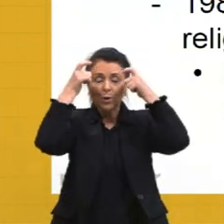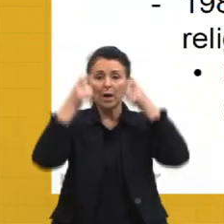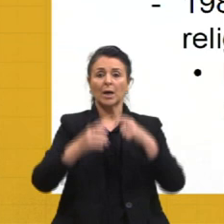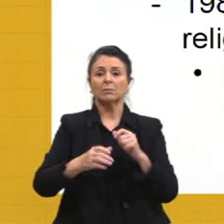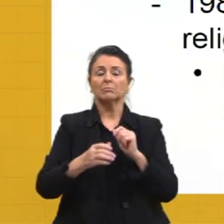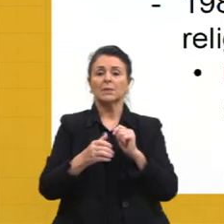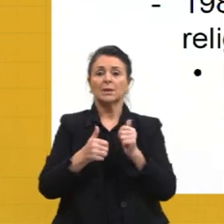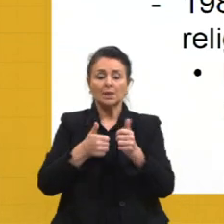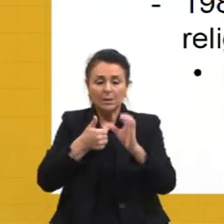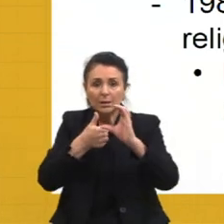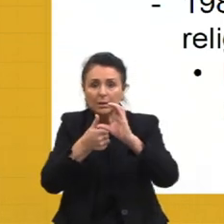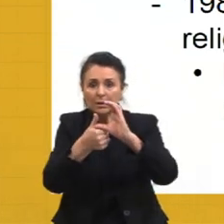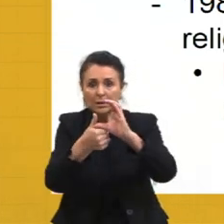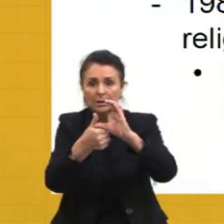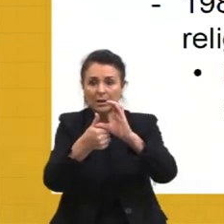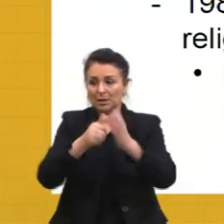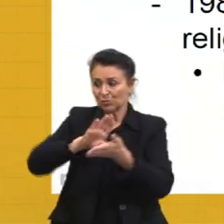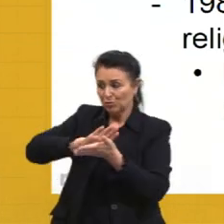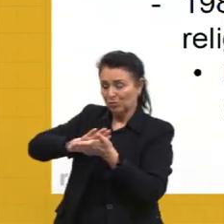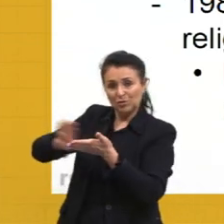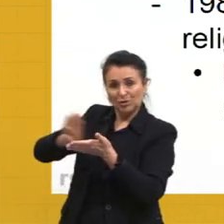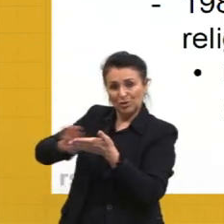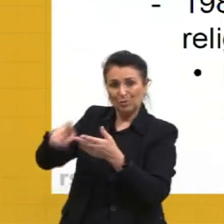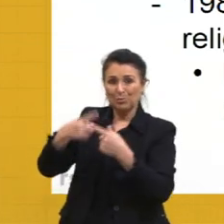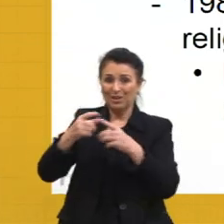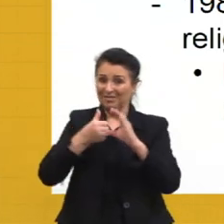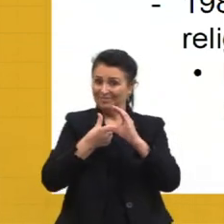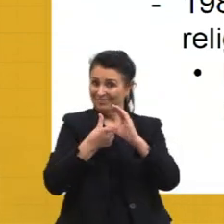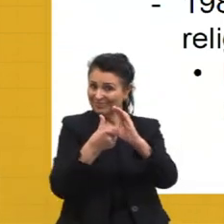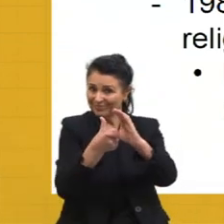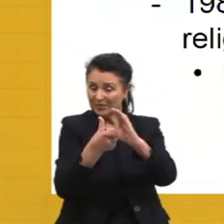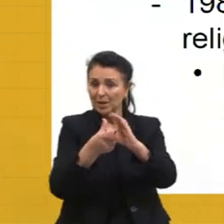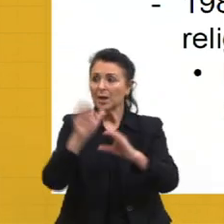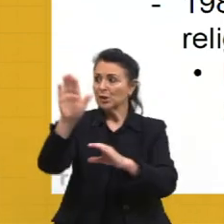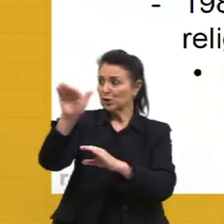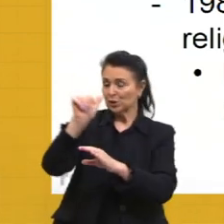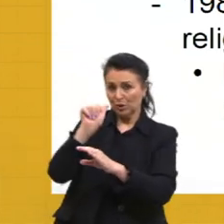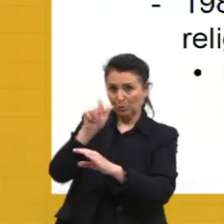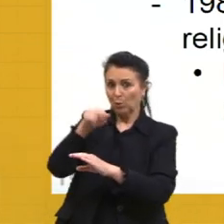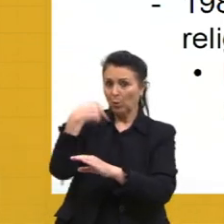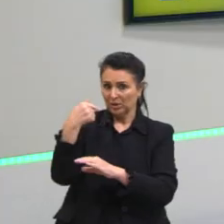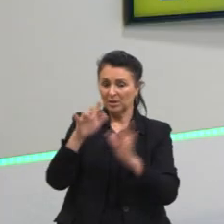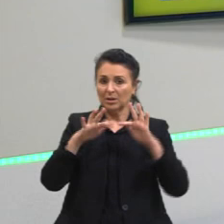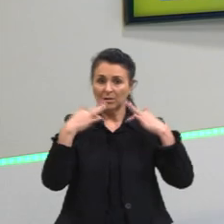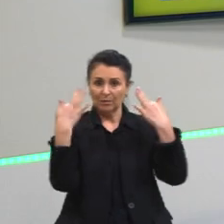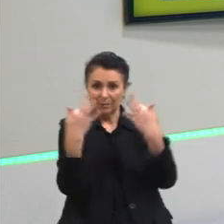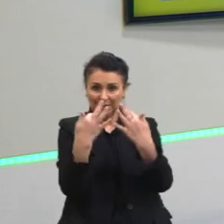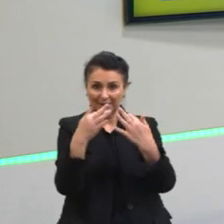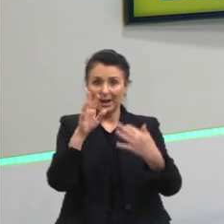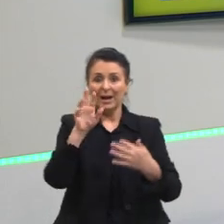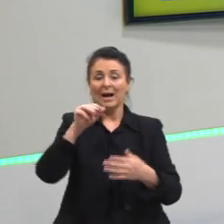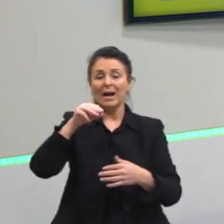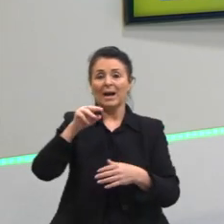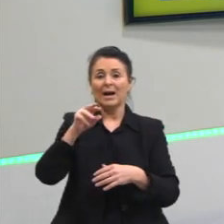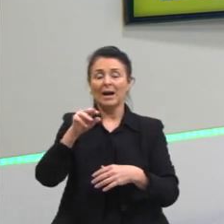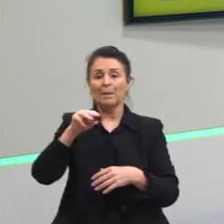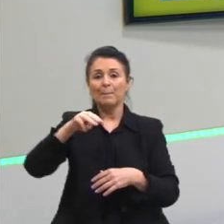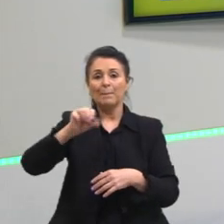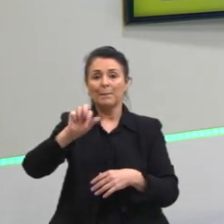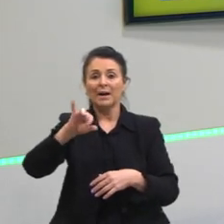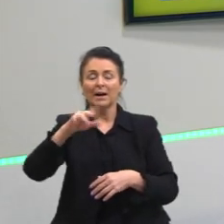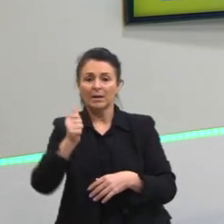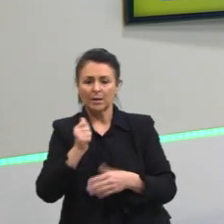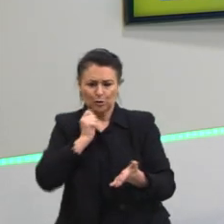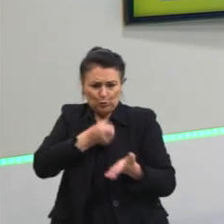destituem o rei, chamam uma outra família real, chamam a Maria e o Guilherme de Orange, e eles obrigam esses